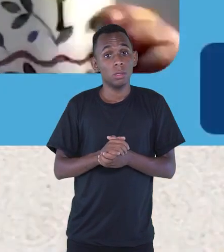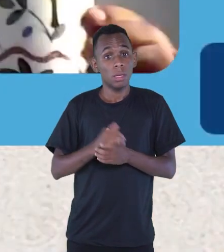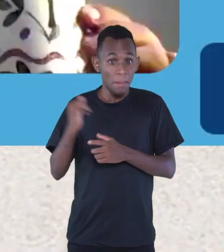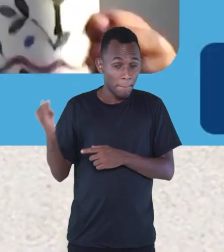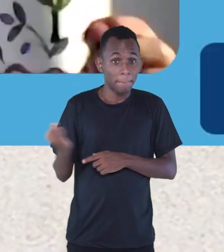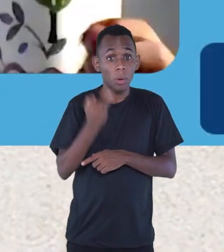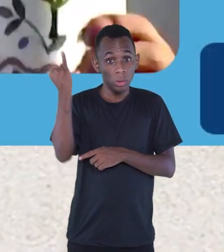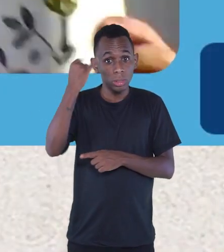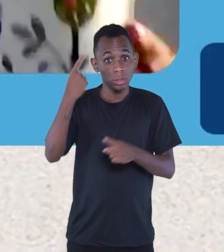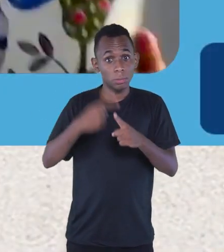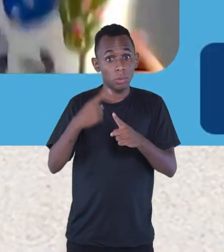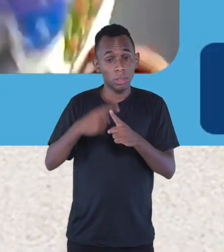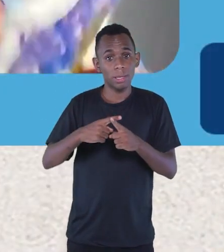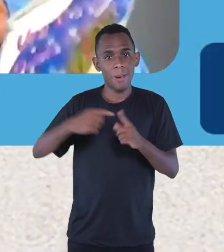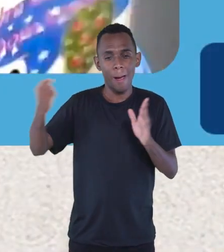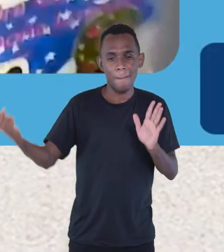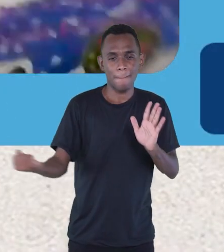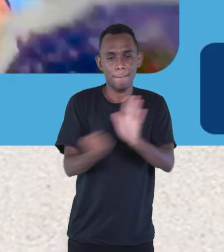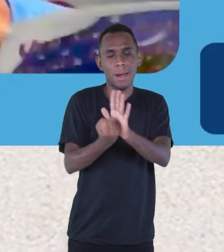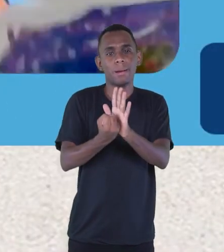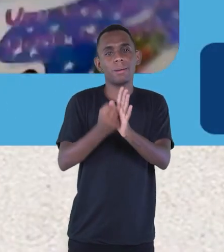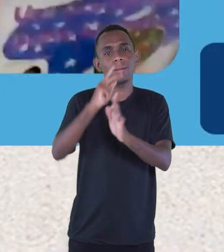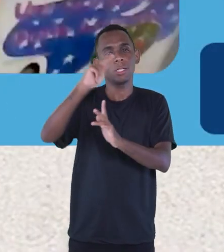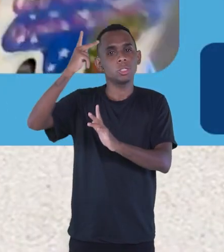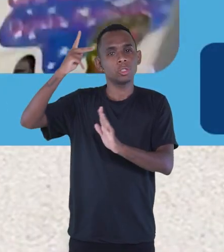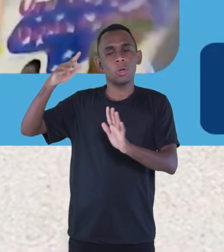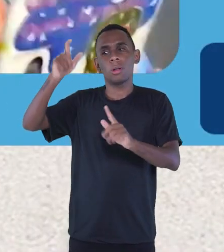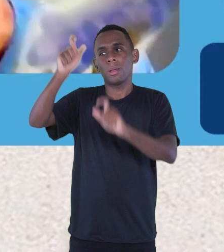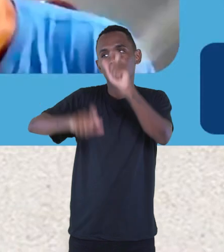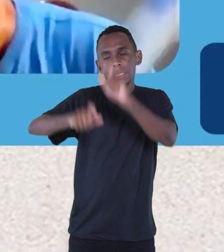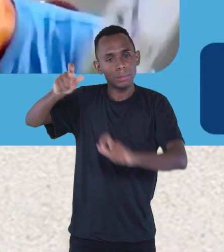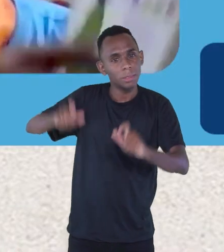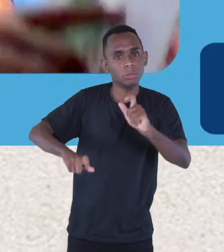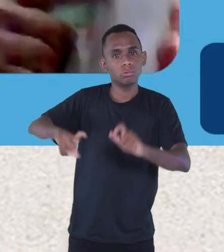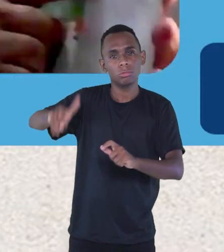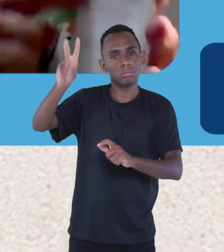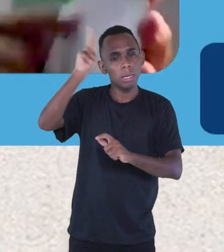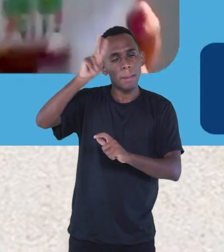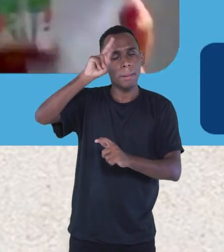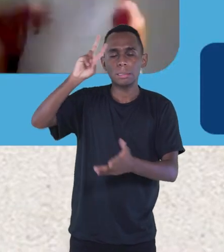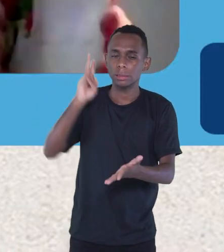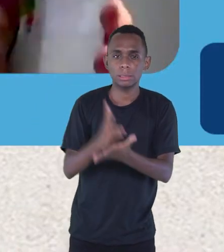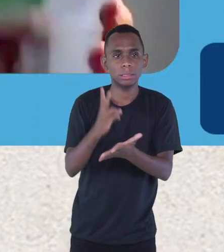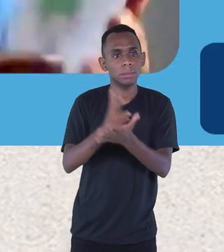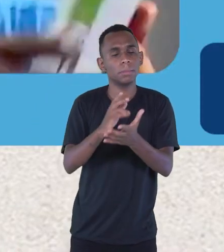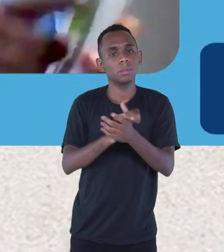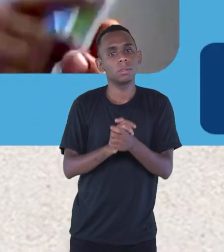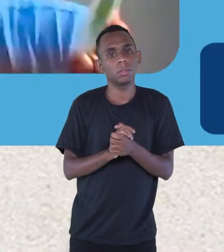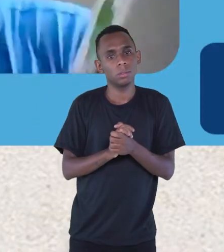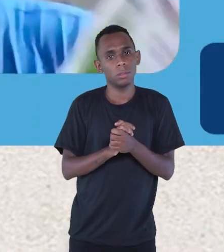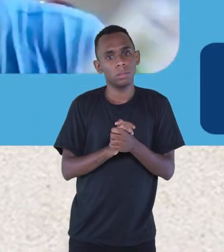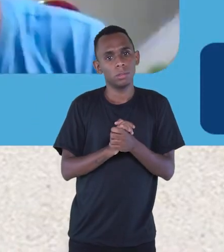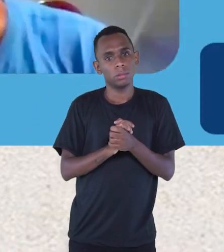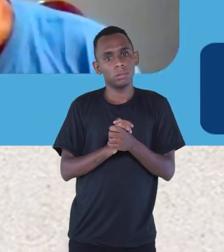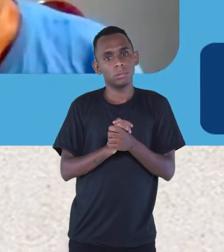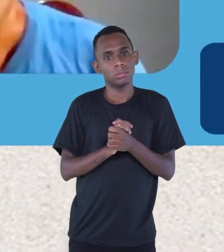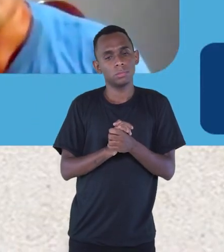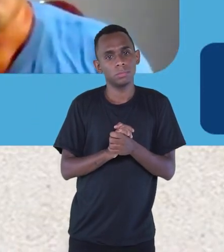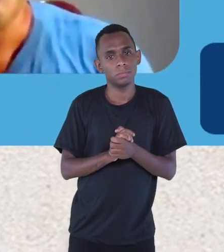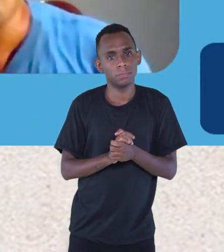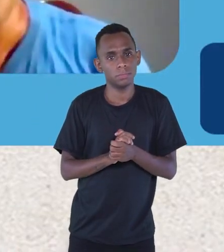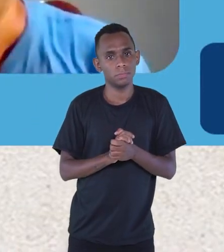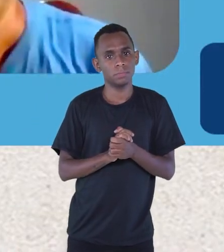histórias também das pessoas. O bacana de tudo é isso. Aí eu terminei com um acróstico com o nome Maria de Lourdes